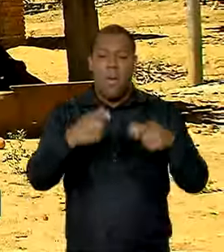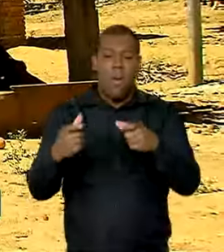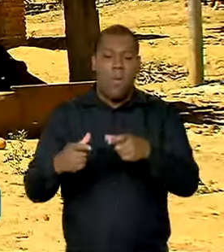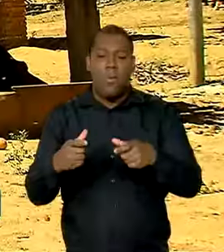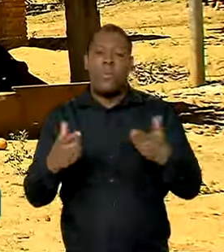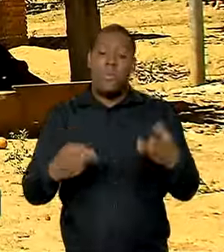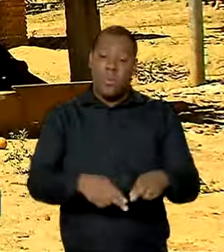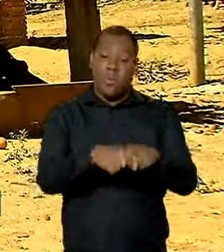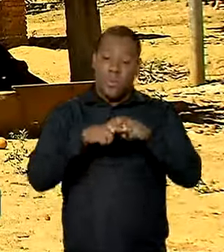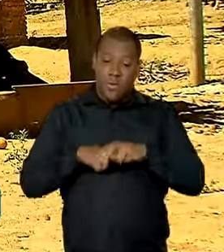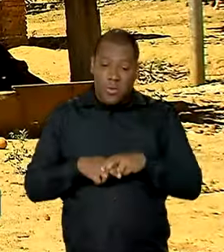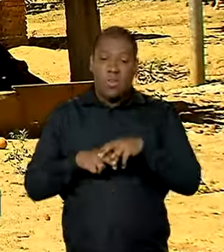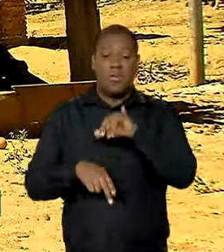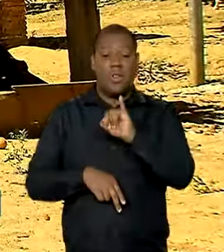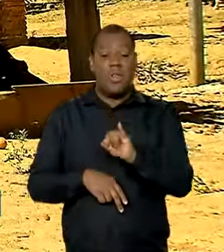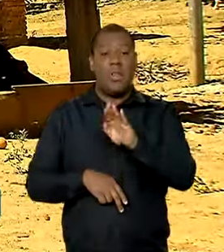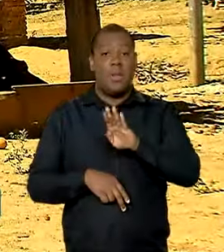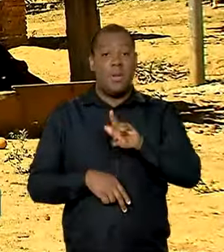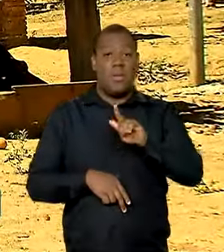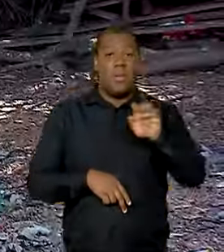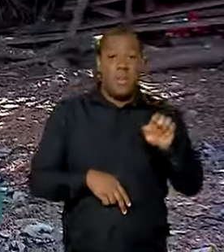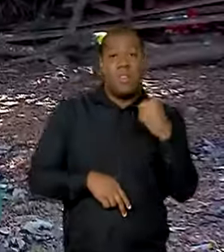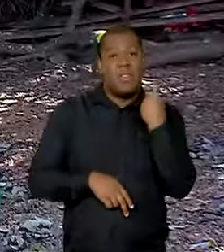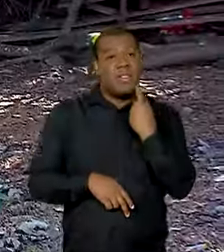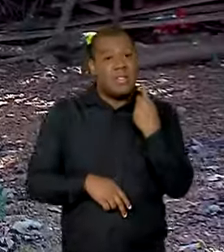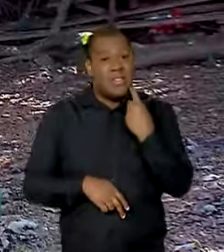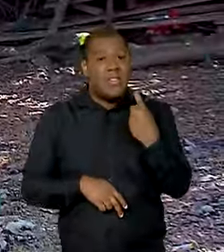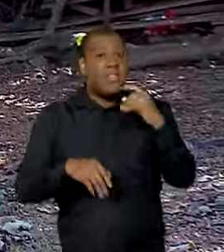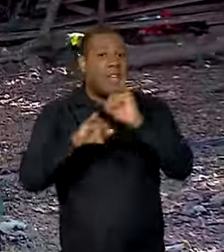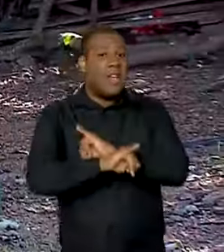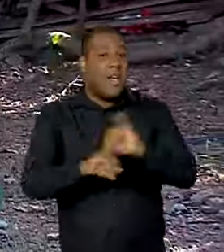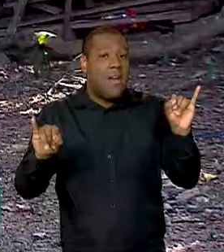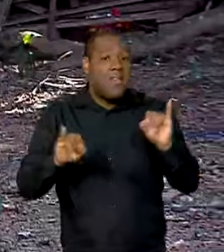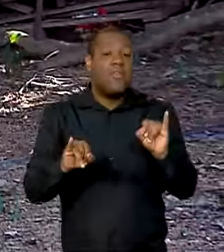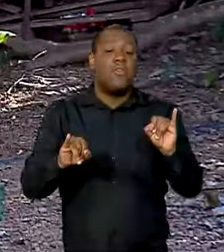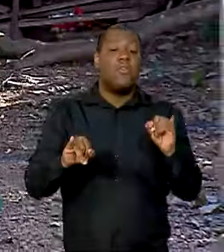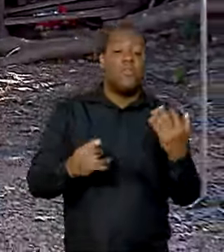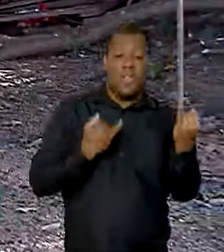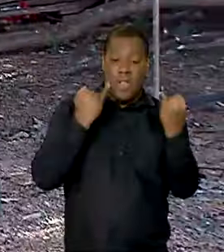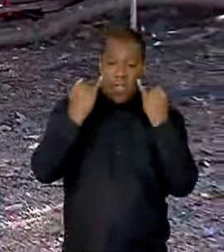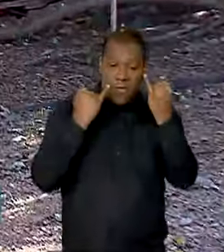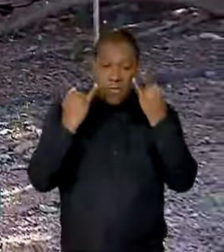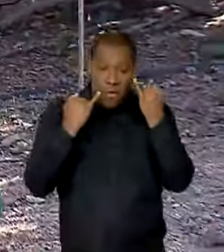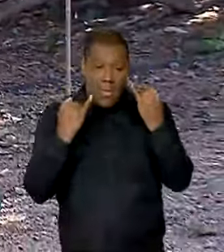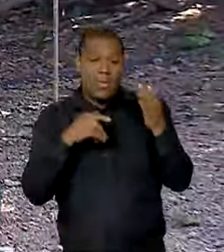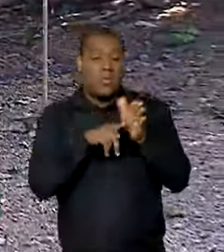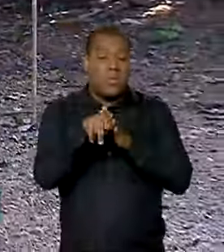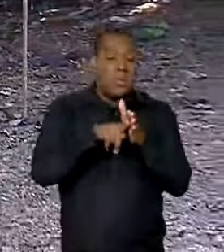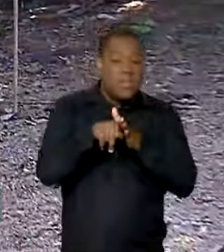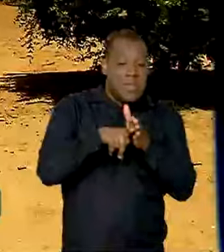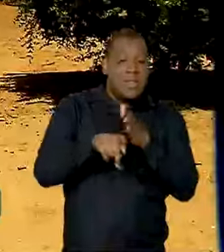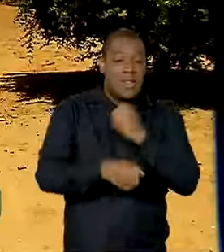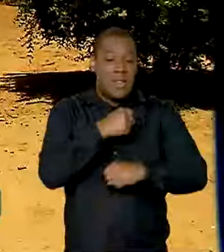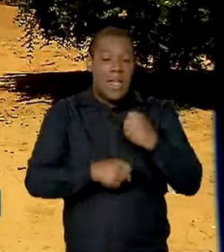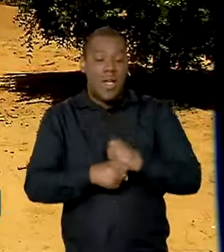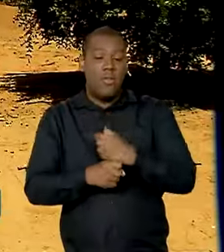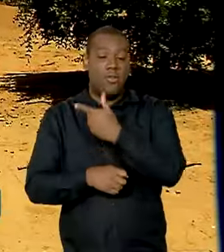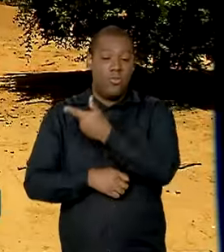isso, o IBGE divulgou nesta sexta-feira dados do Censo de 2022, com informações